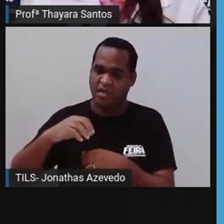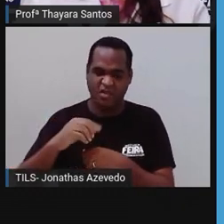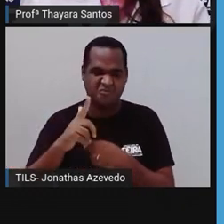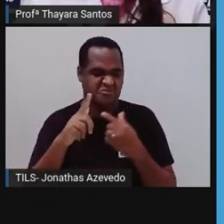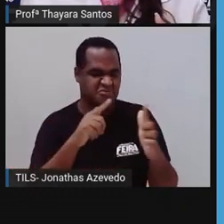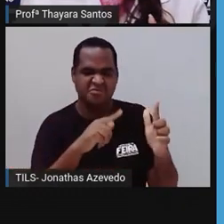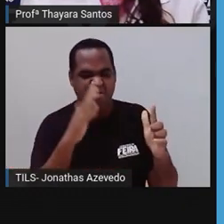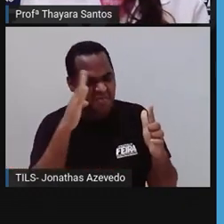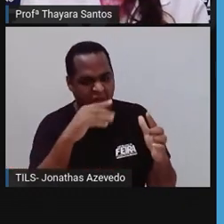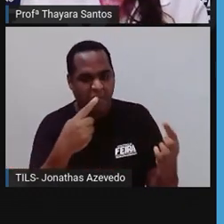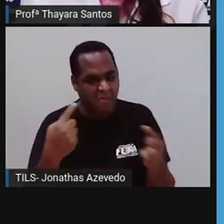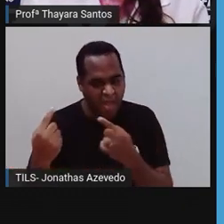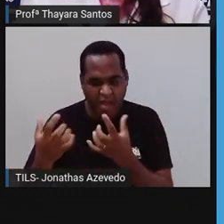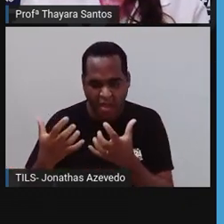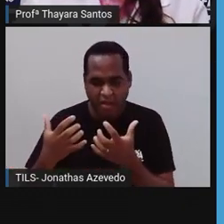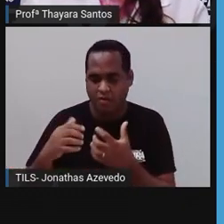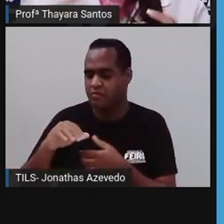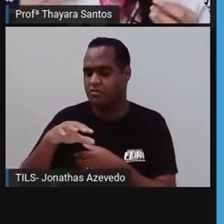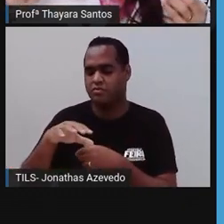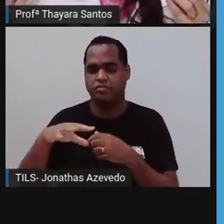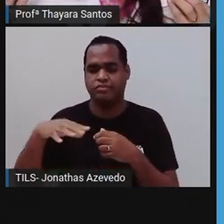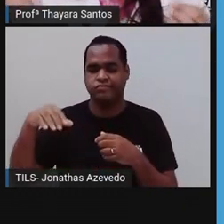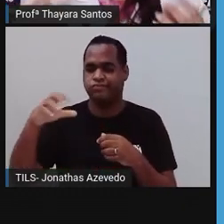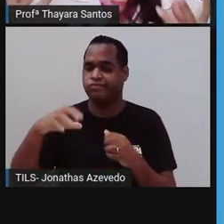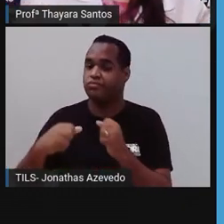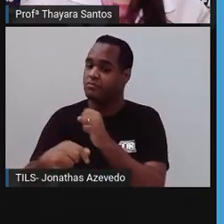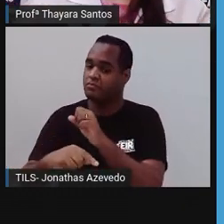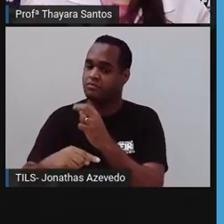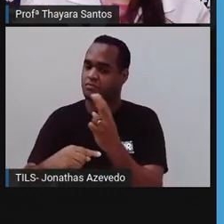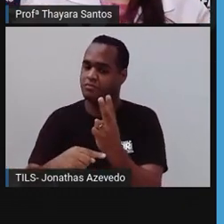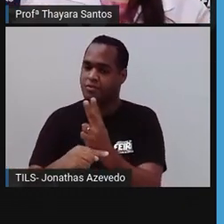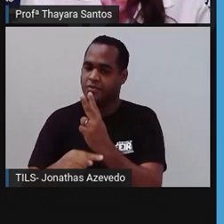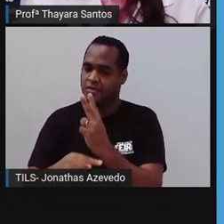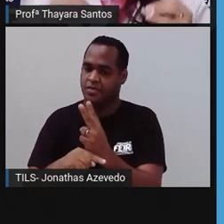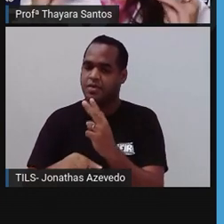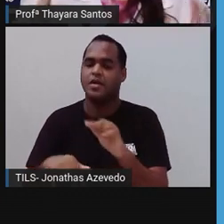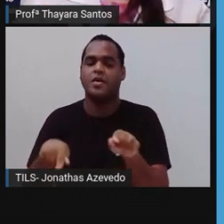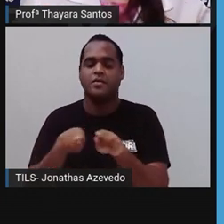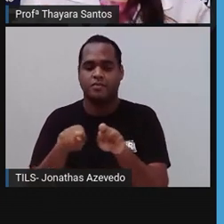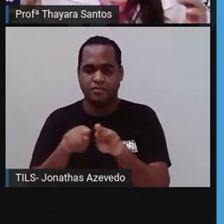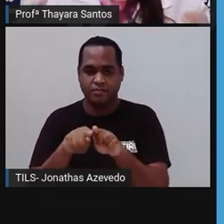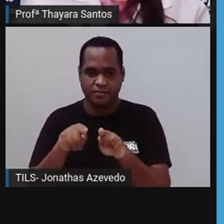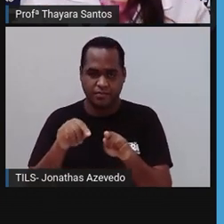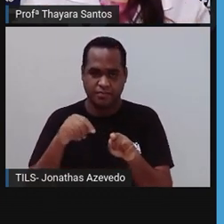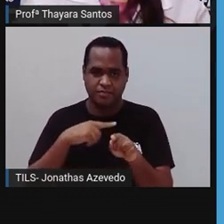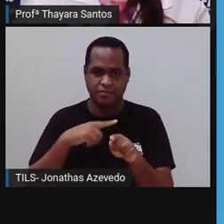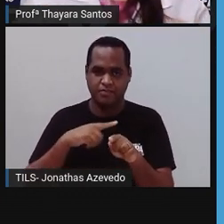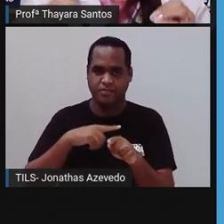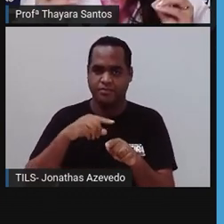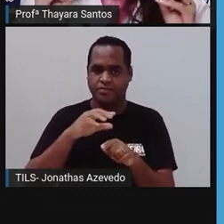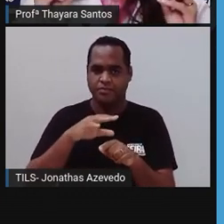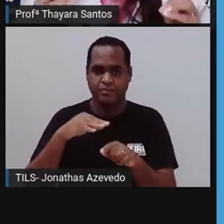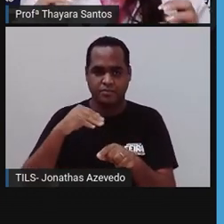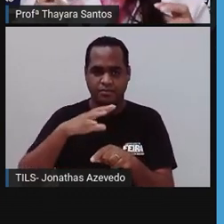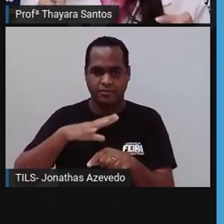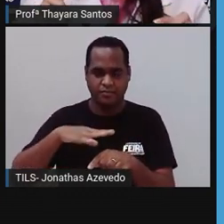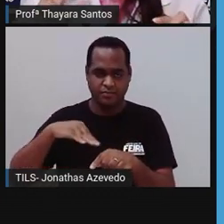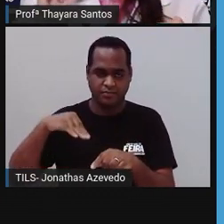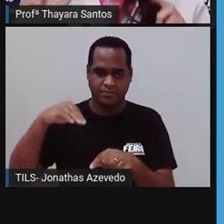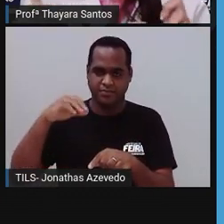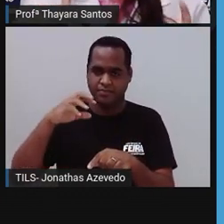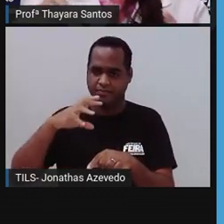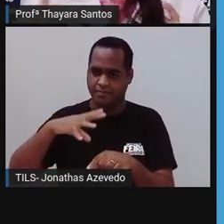predadores, tanto também como uma forma de pegar as presas. Ela encosta na presa e,